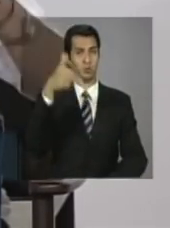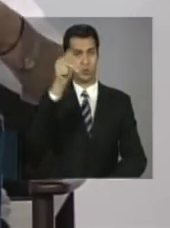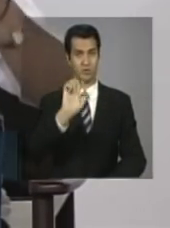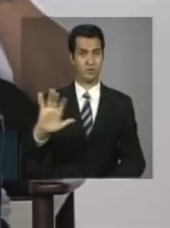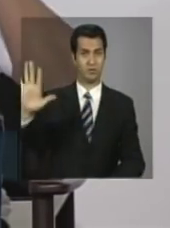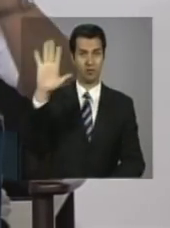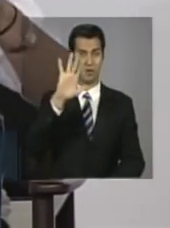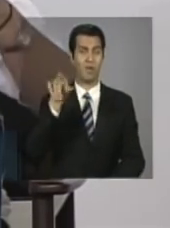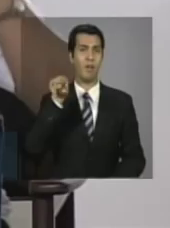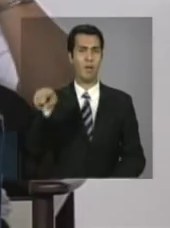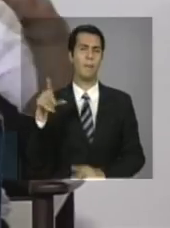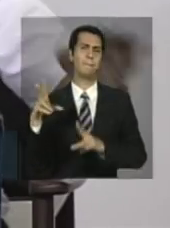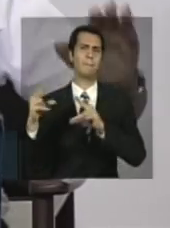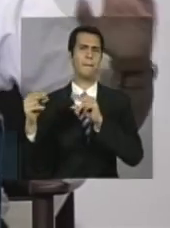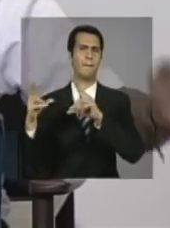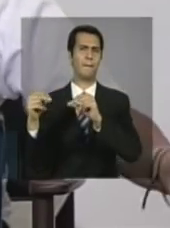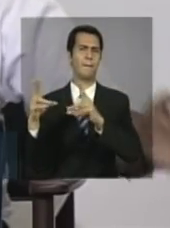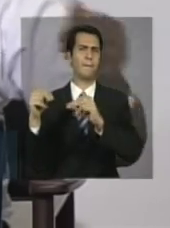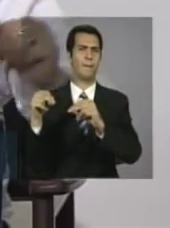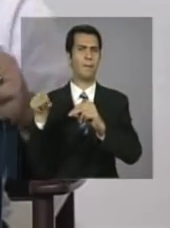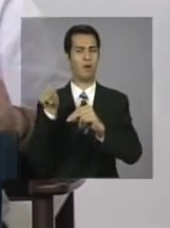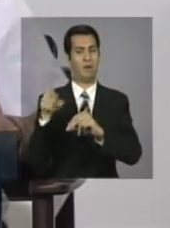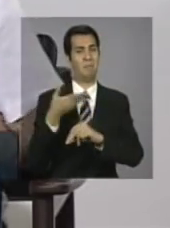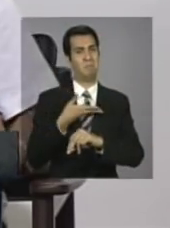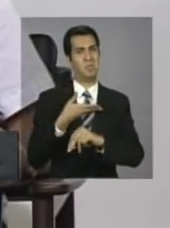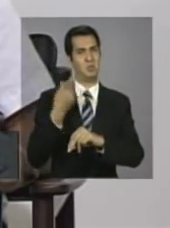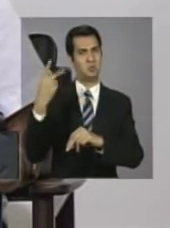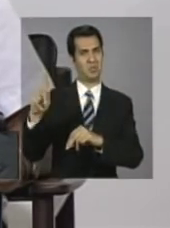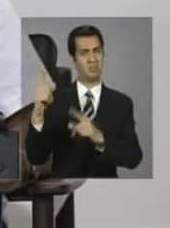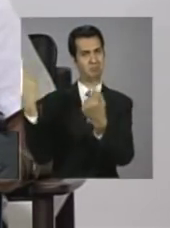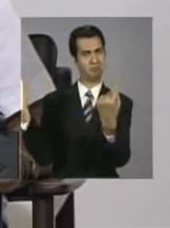Ele começou conversando com um colega ao lado.